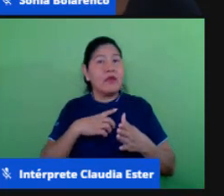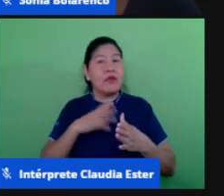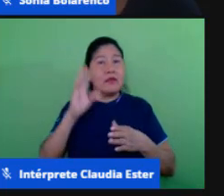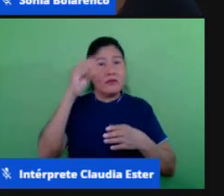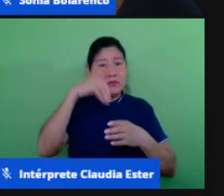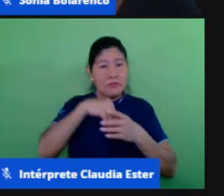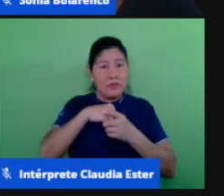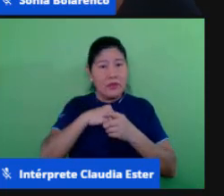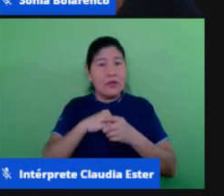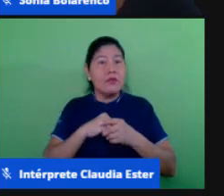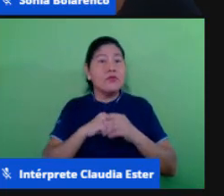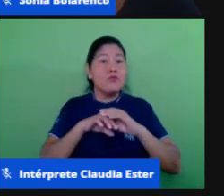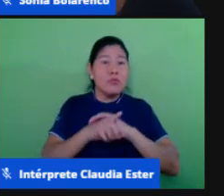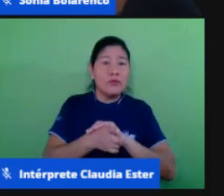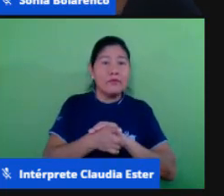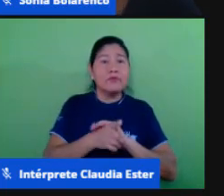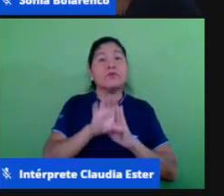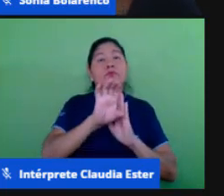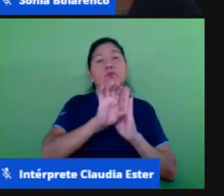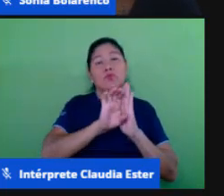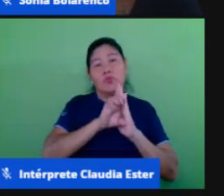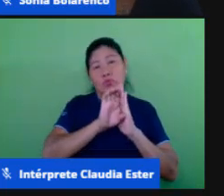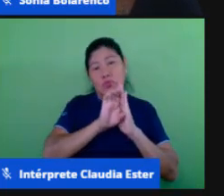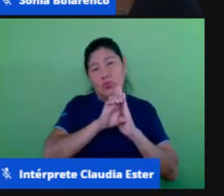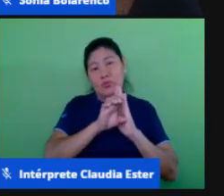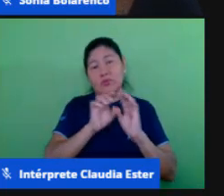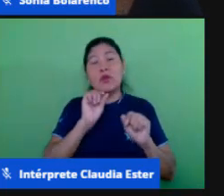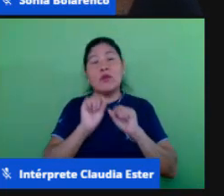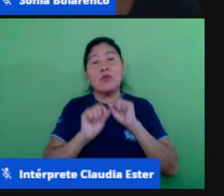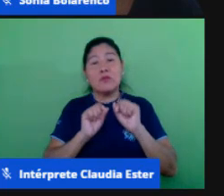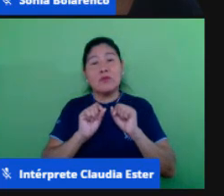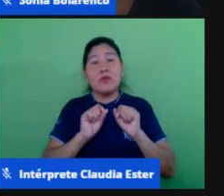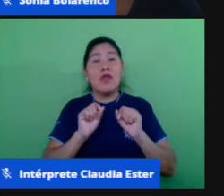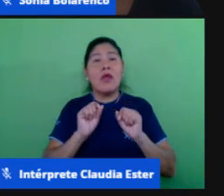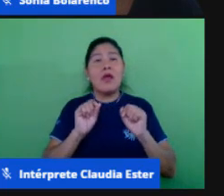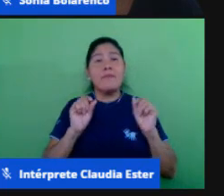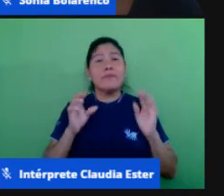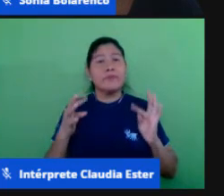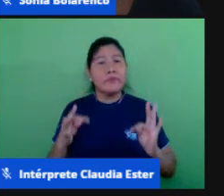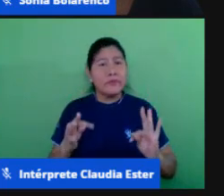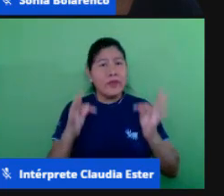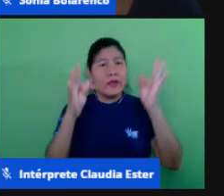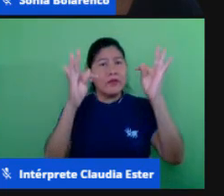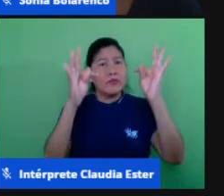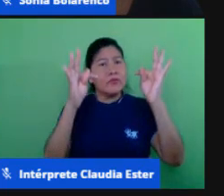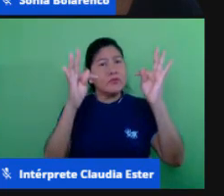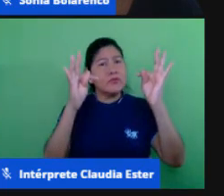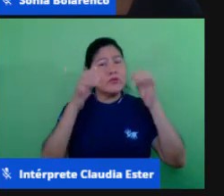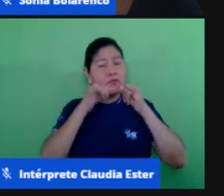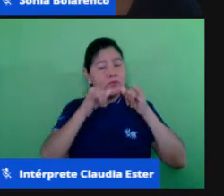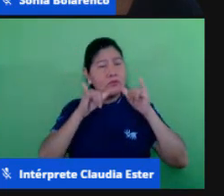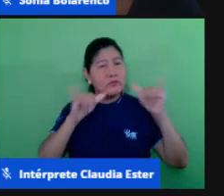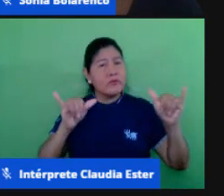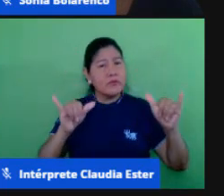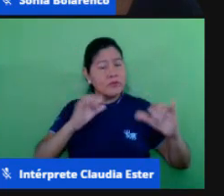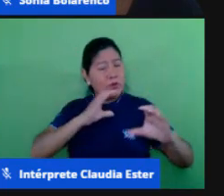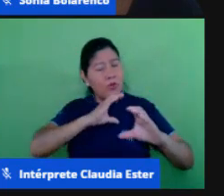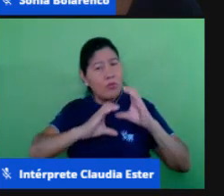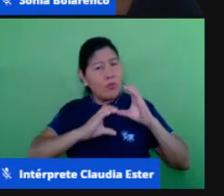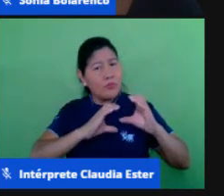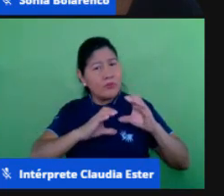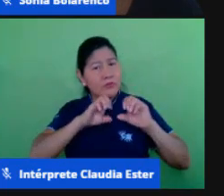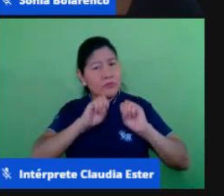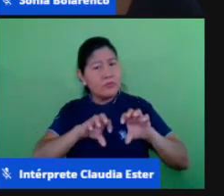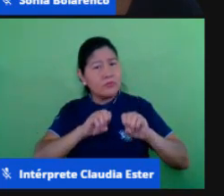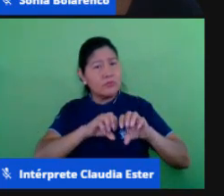então o que é tecnologia da informação e comunicação né no ensino remoto partimos